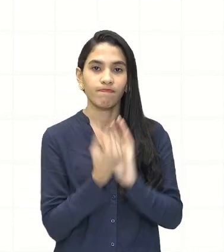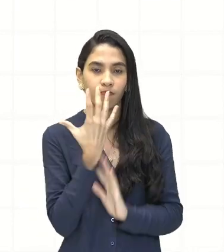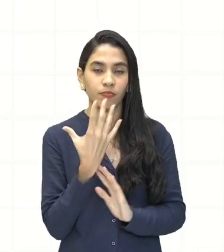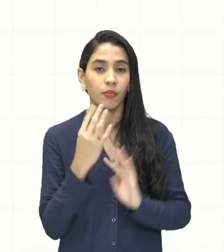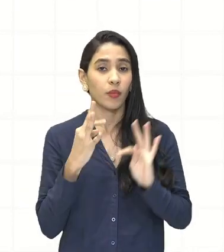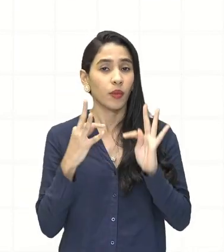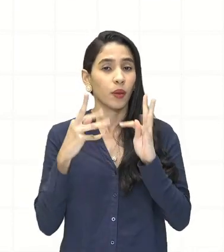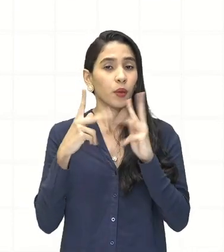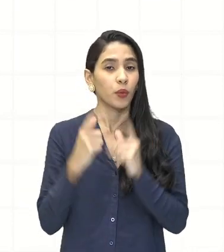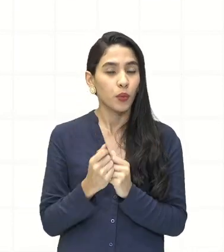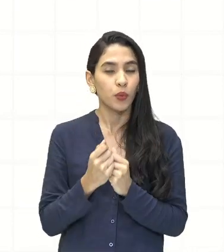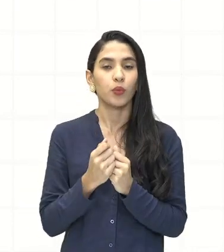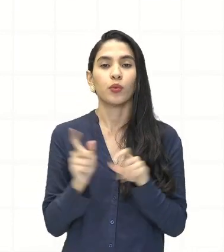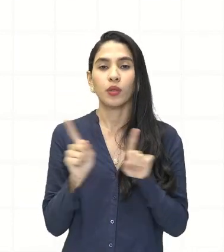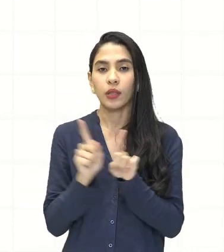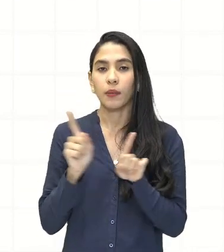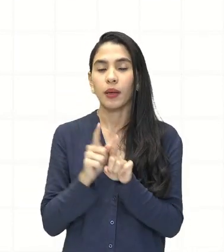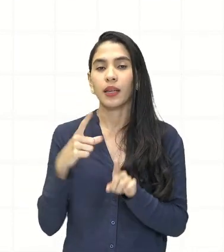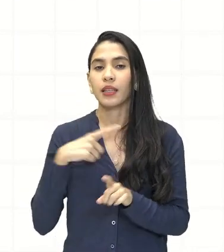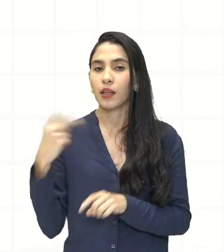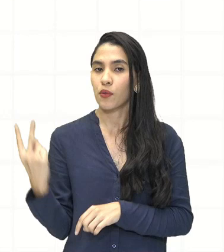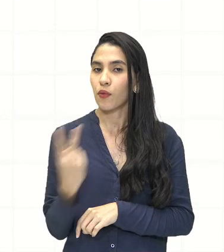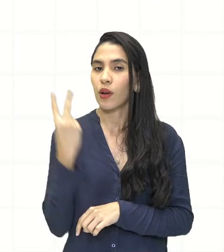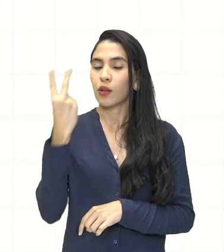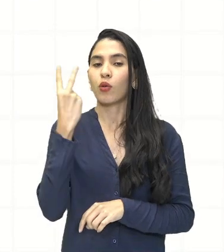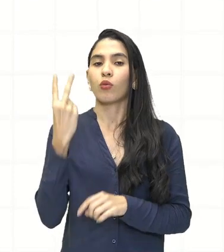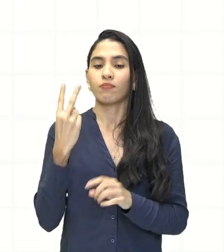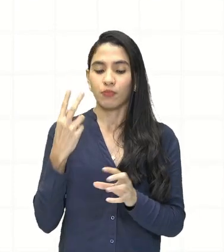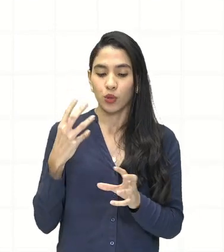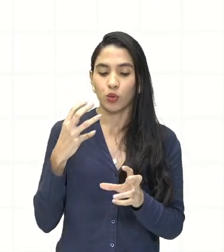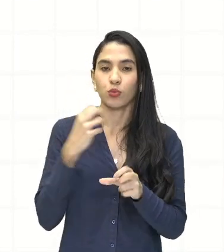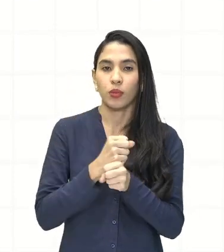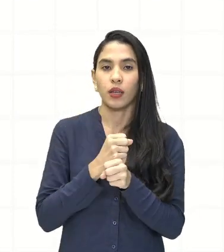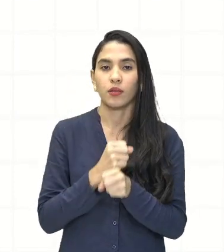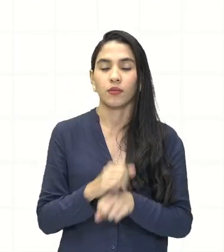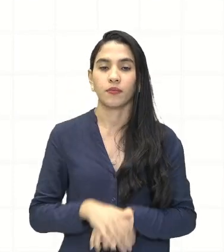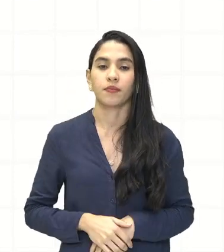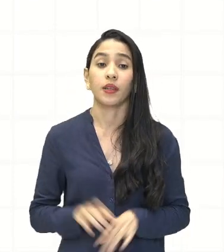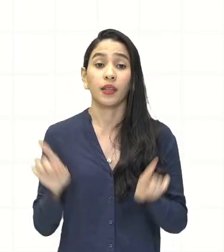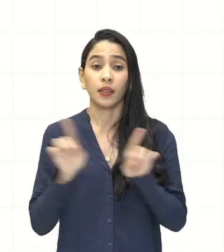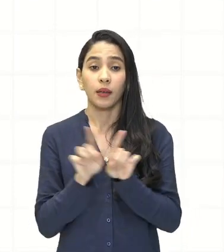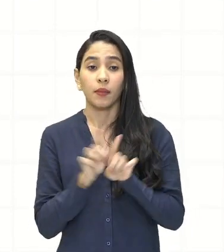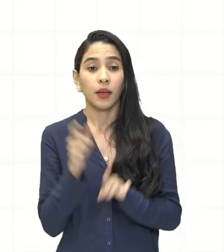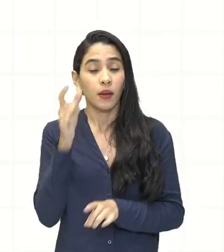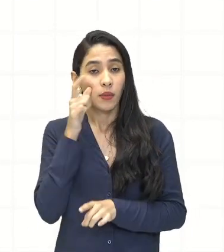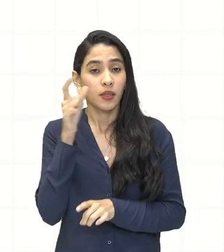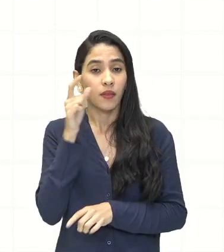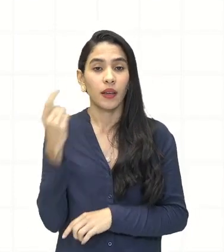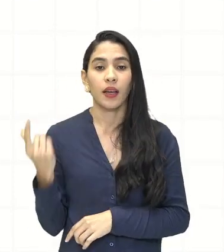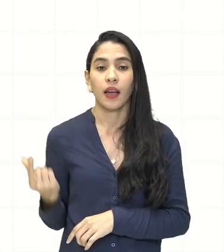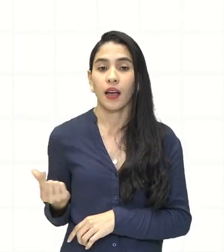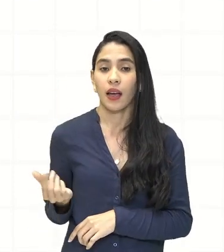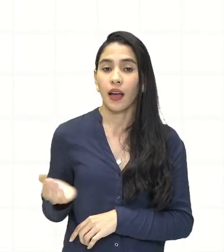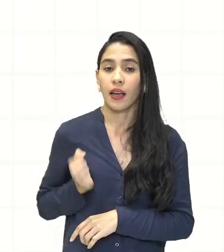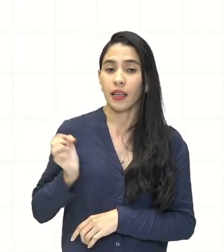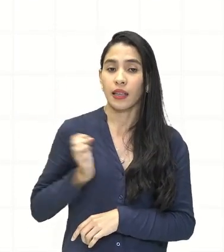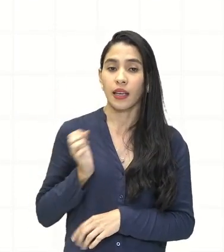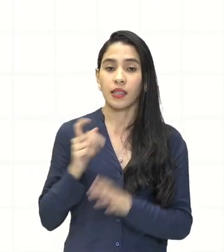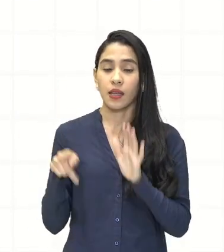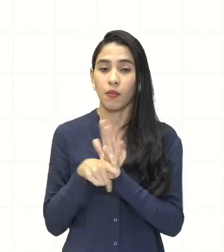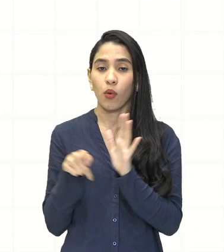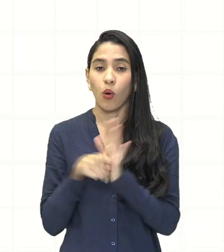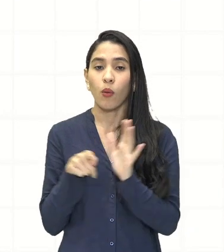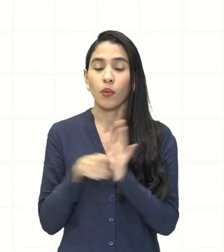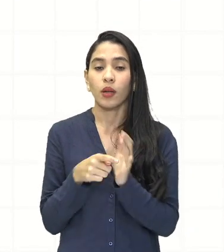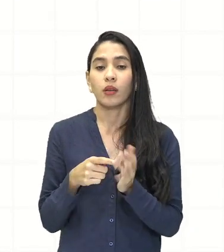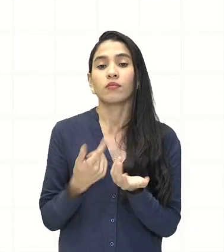isso vai ser agregado ao valor final do produto. E vamos observar também a riqueza estabelecida pelo lucro da